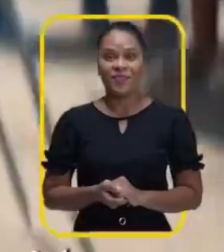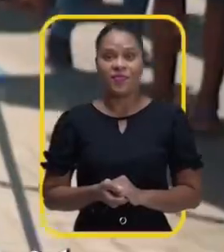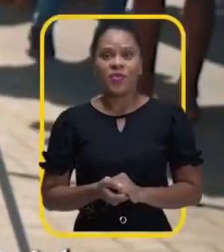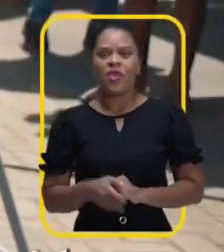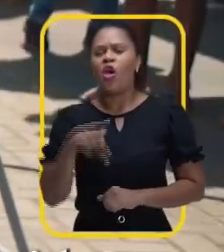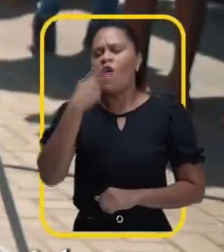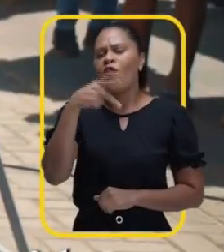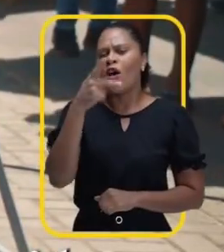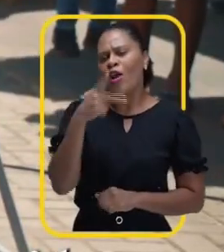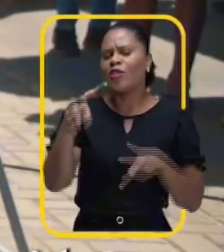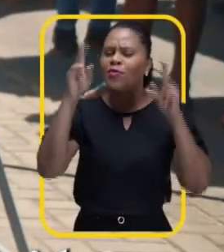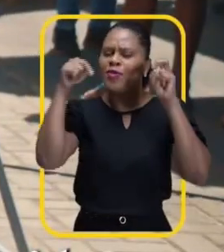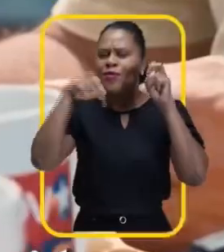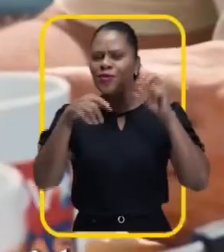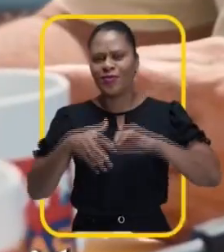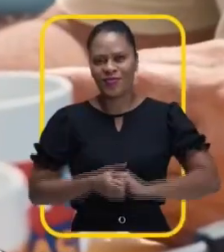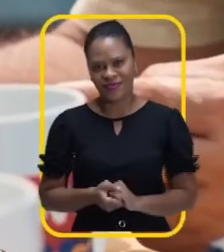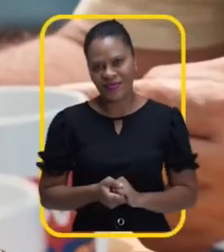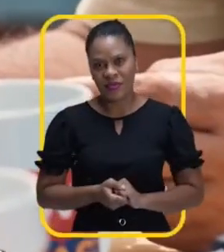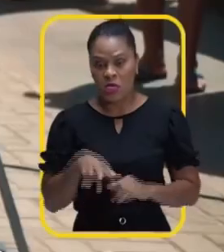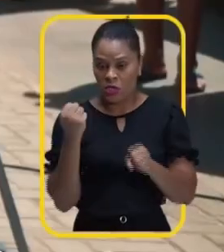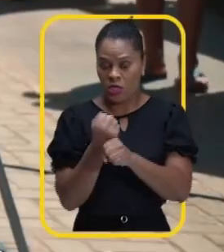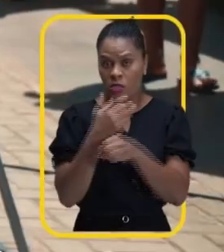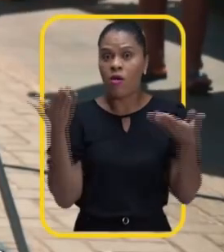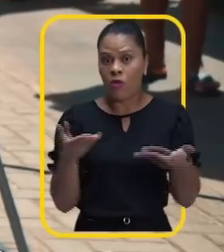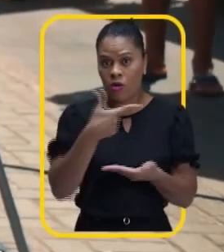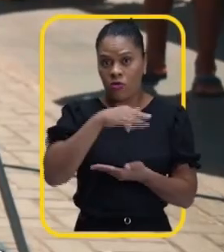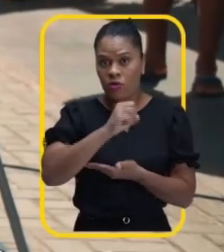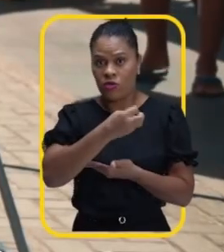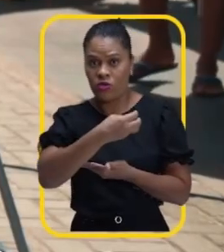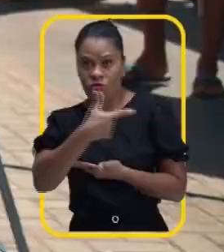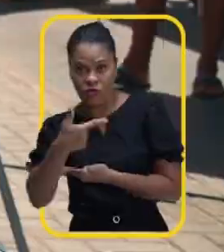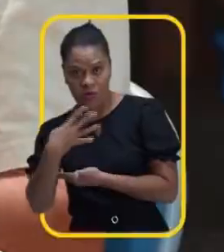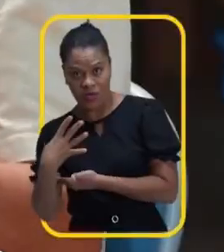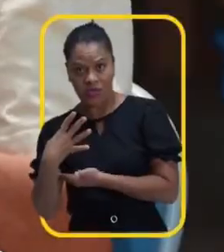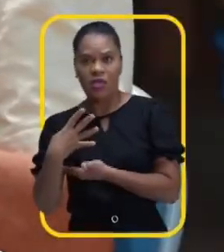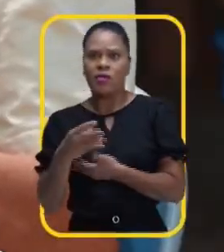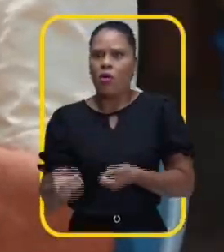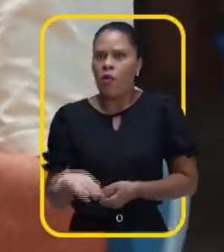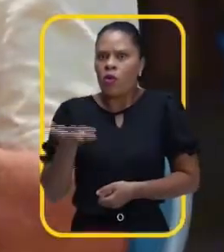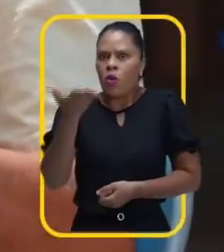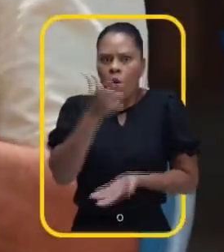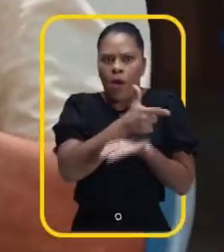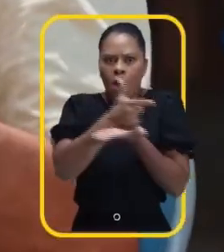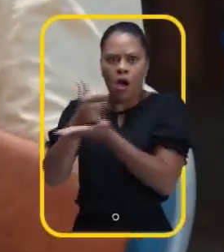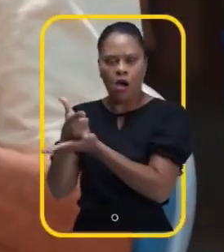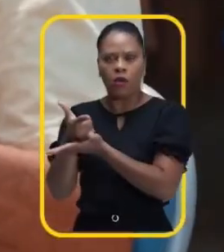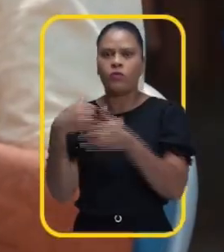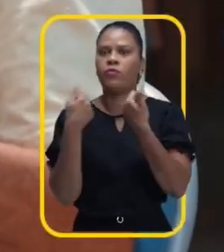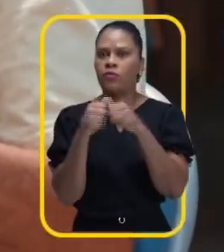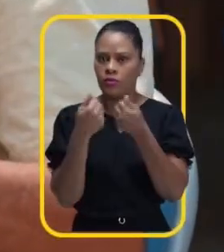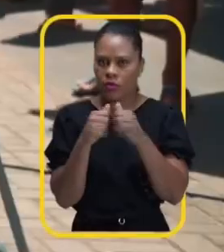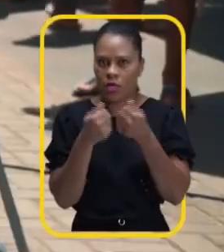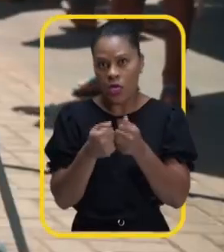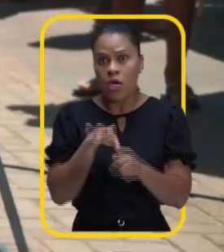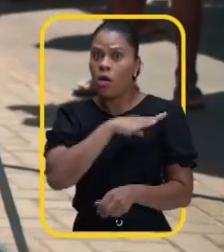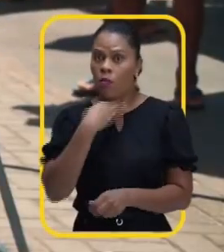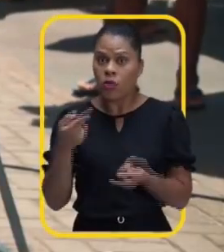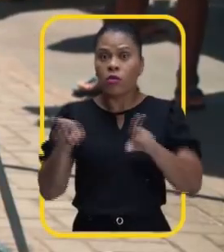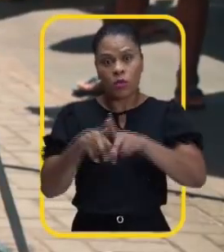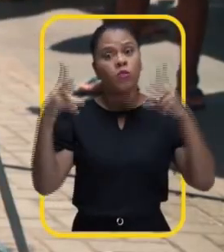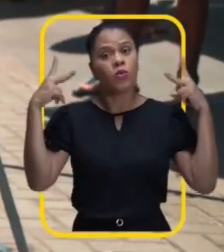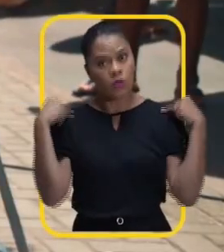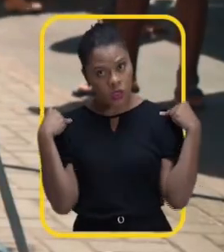E o que o senhor tem a me dizer sobre isso aqui, ó? Esse ano agora, de 2024, aumentou muito o índice de assalto a ônibus e